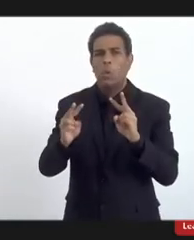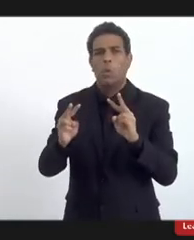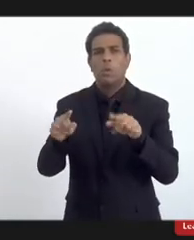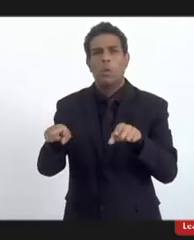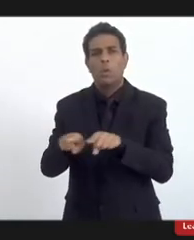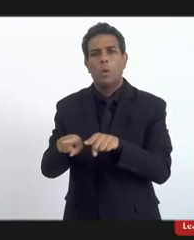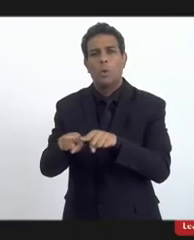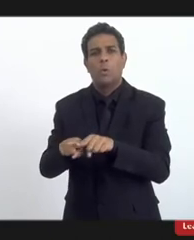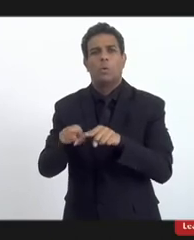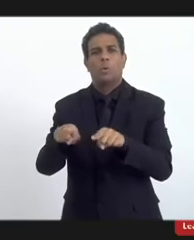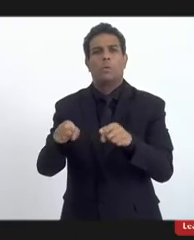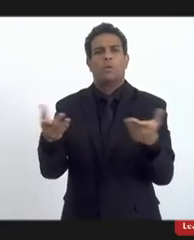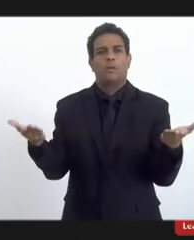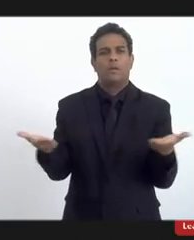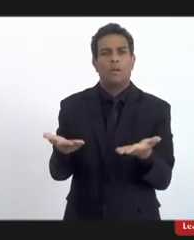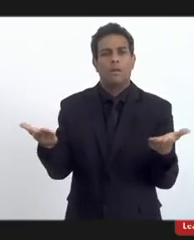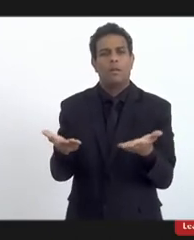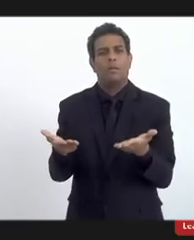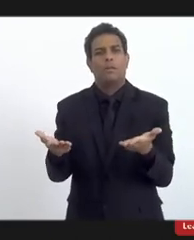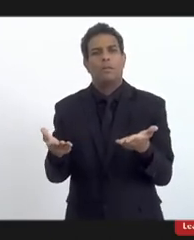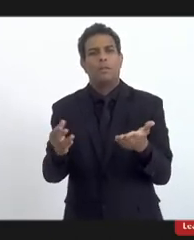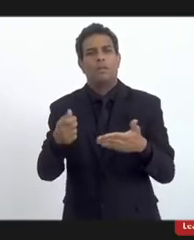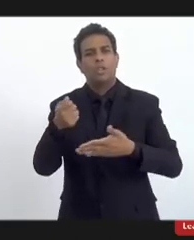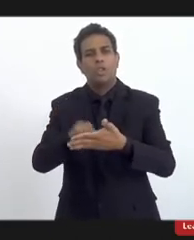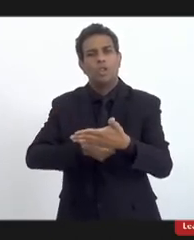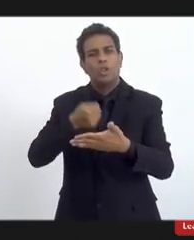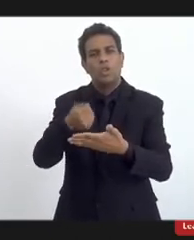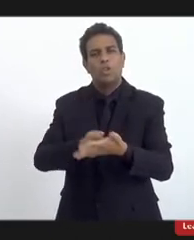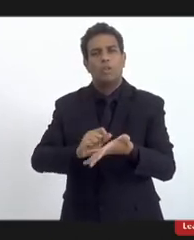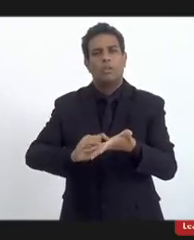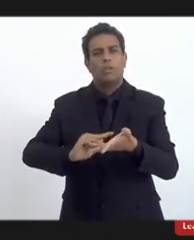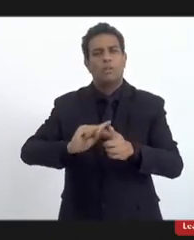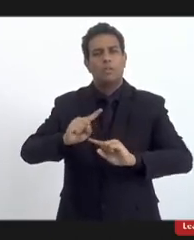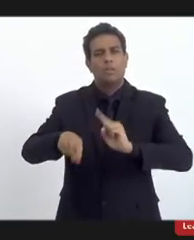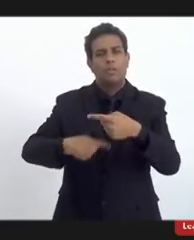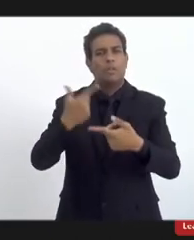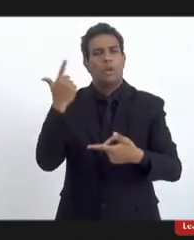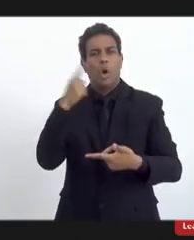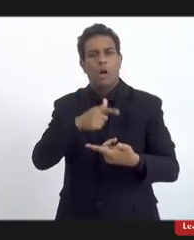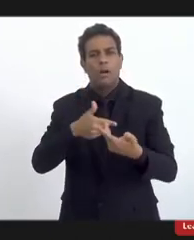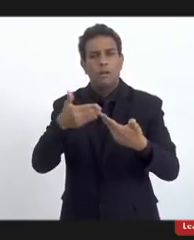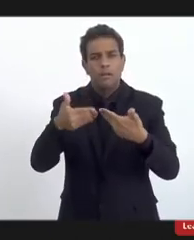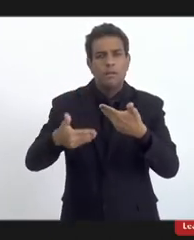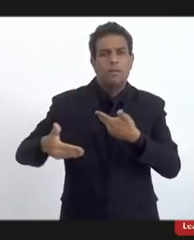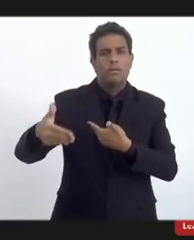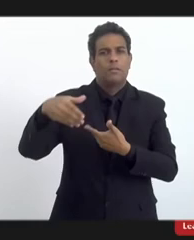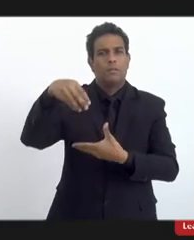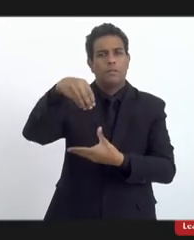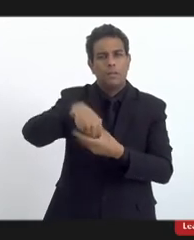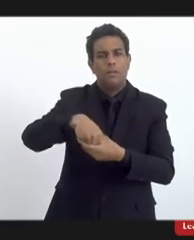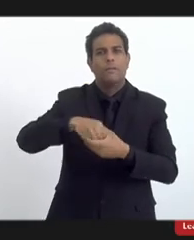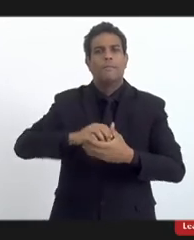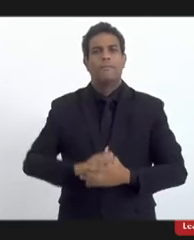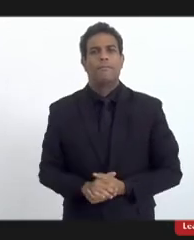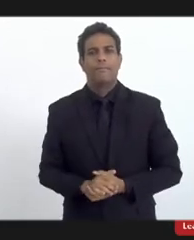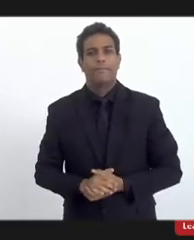quando ele já deveria estar sendo implantado, há muitos anos, aliás, desde que foi implantado o ensino religioso no estado do Rio de Janeiro.